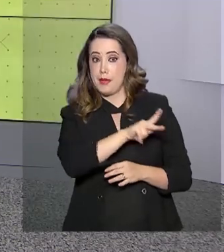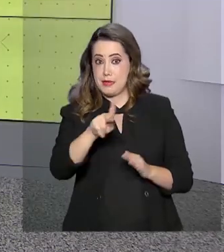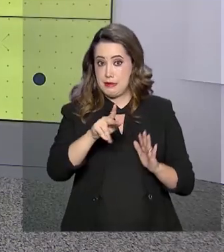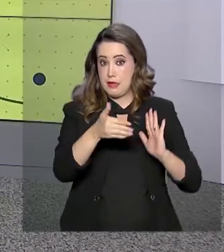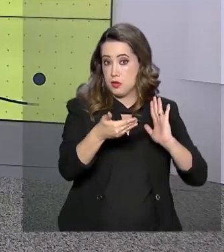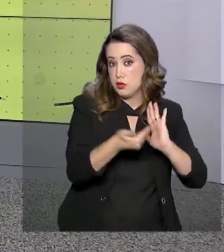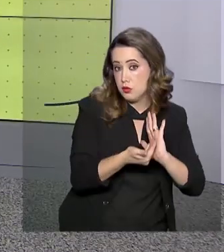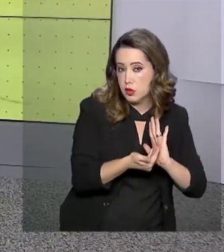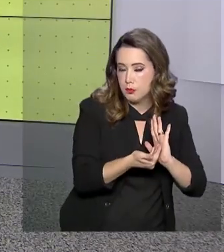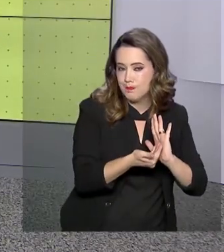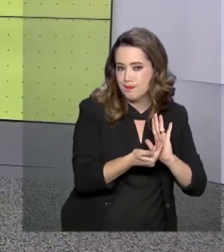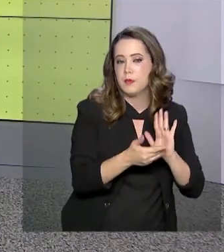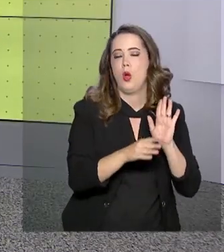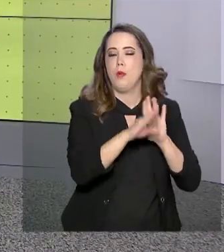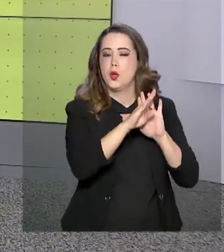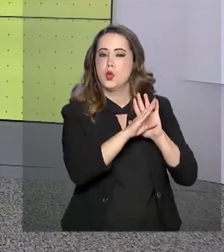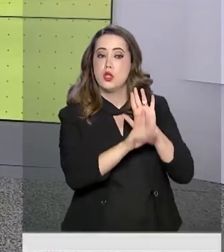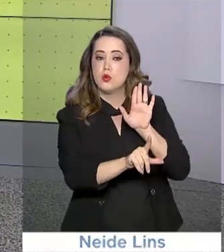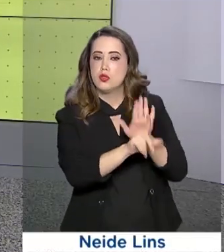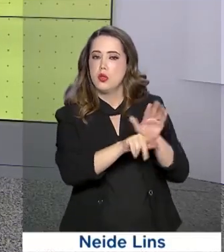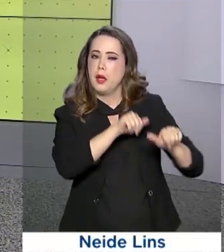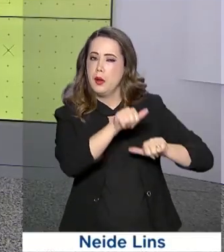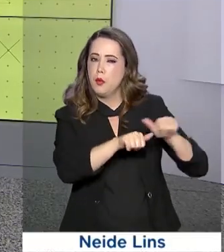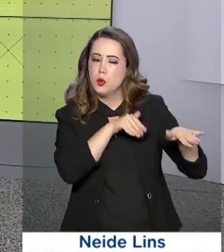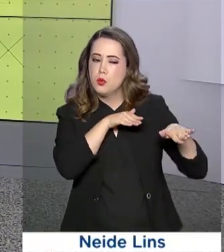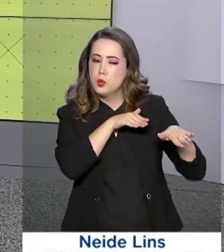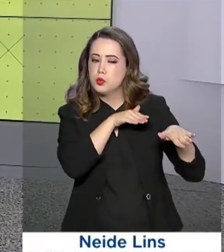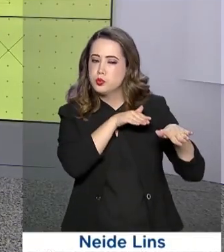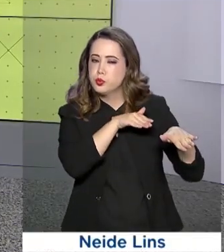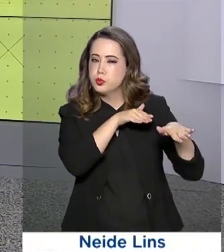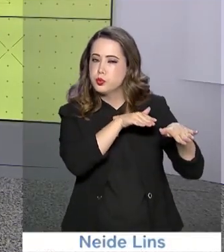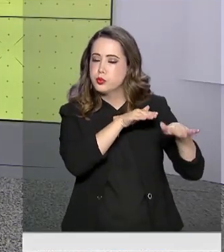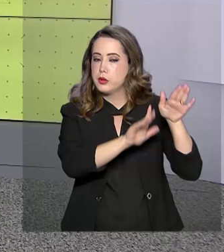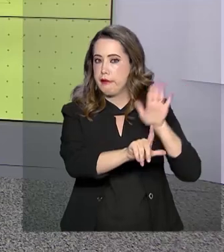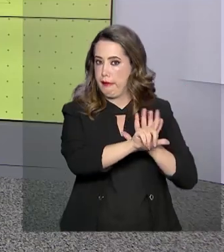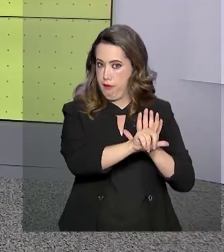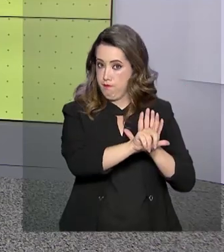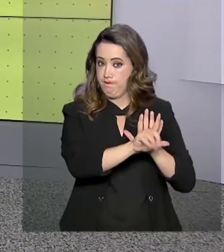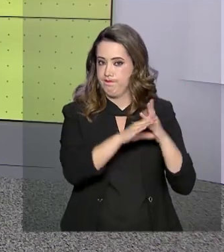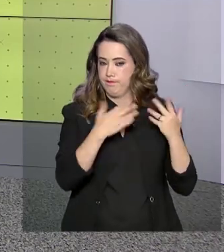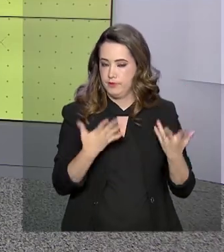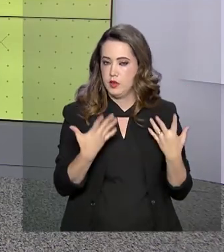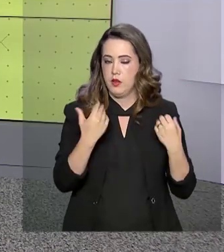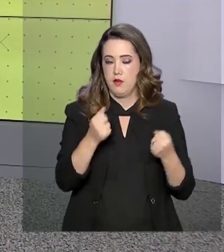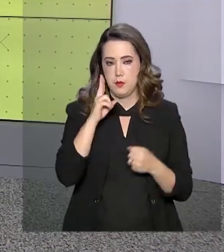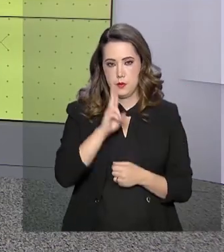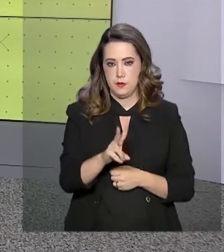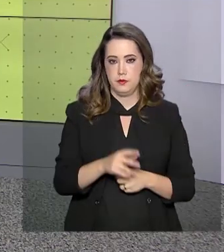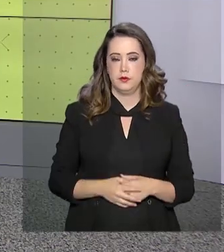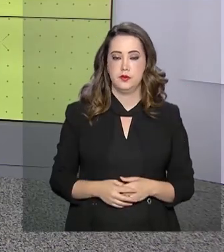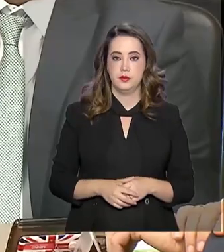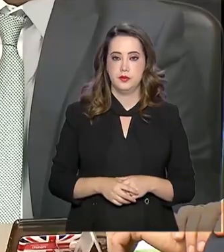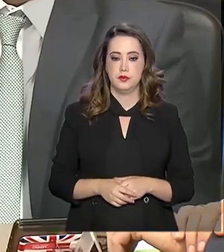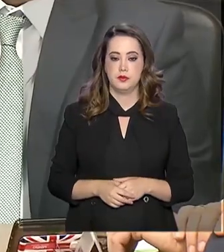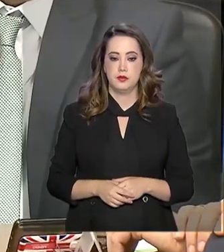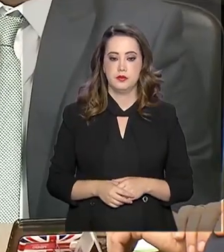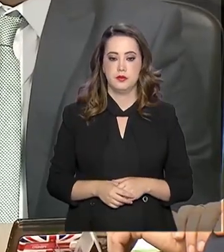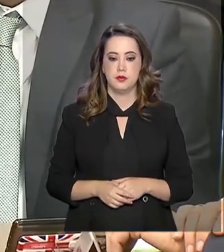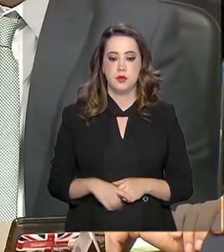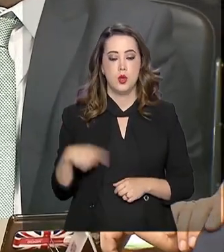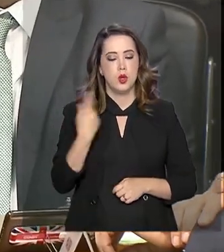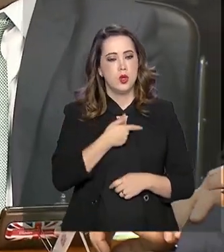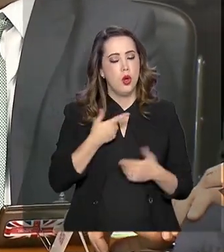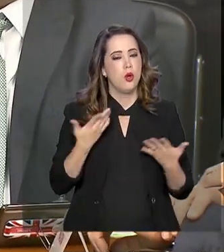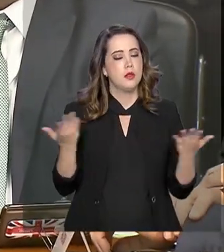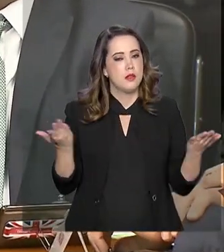o Código de Trânsito Brasileiro e que vai mexer diretamente com a vida dos motoristas. Veja o que disse o presidente. Estamos